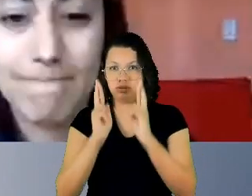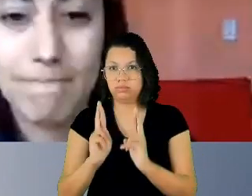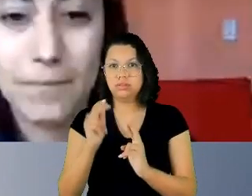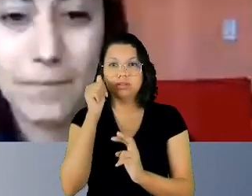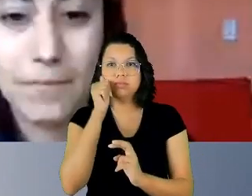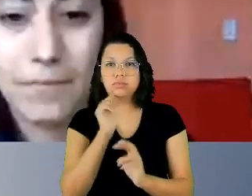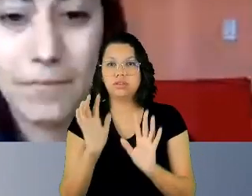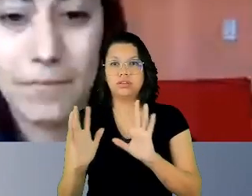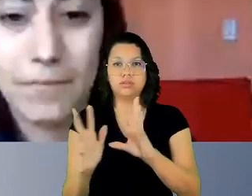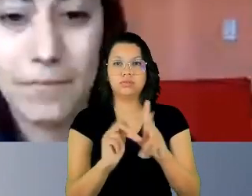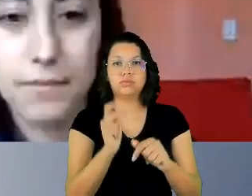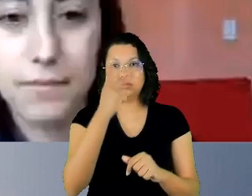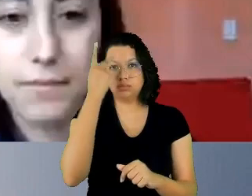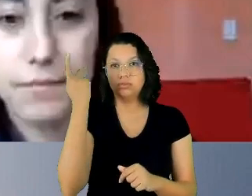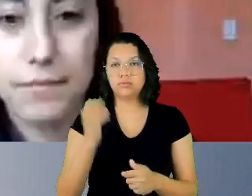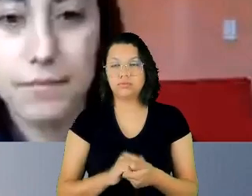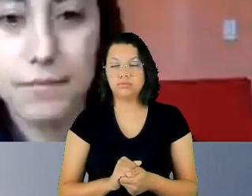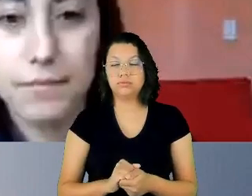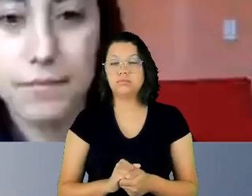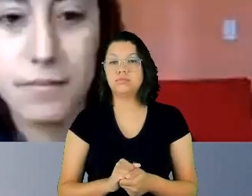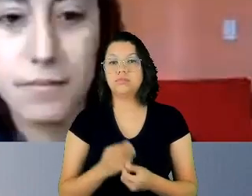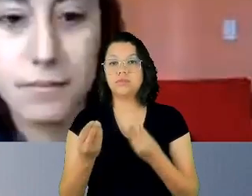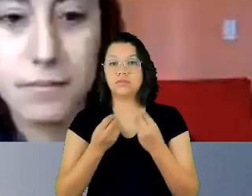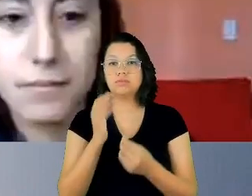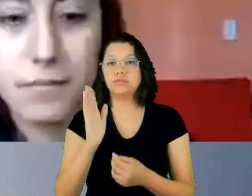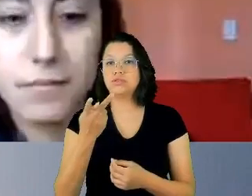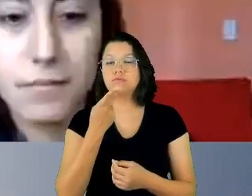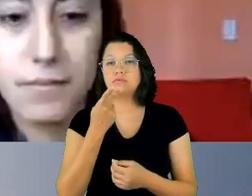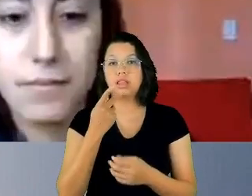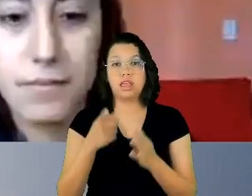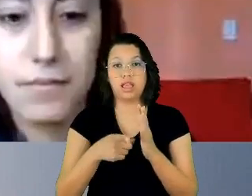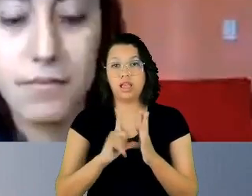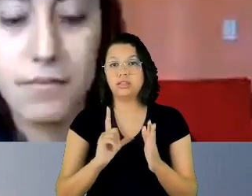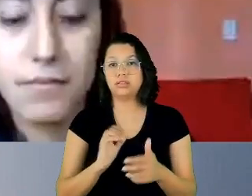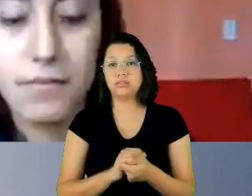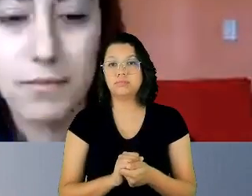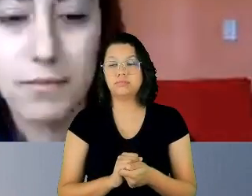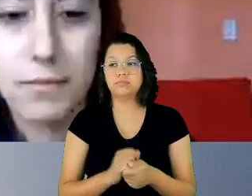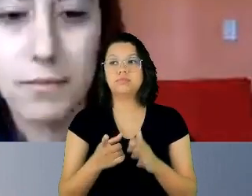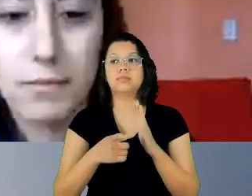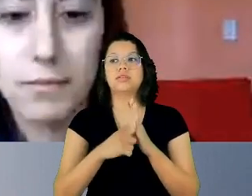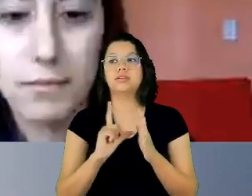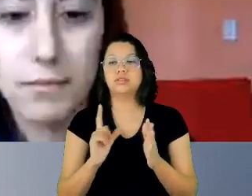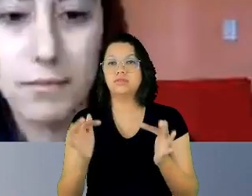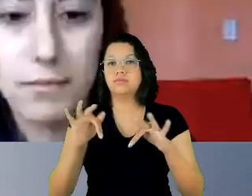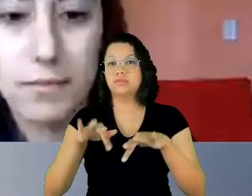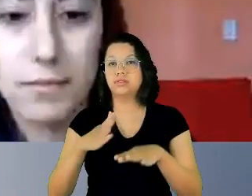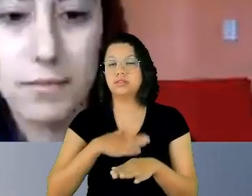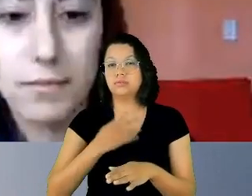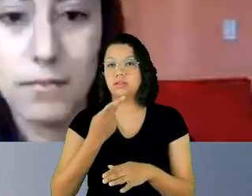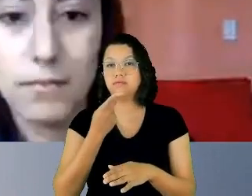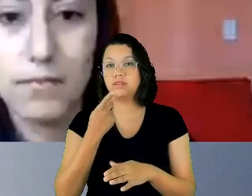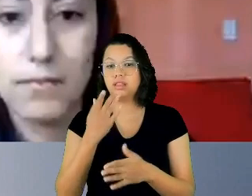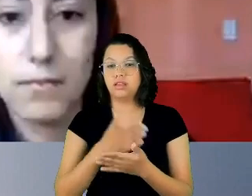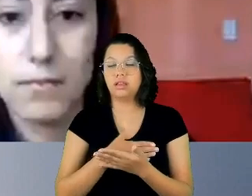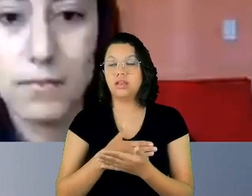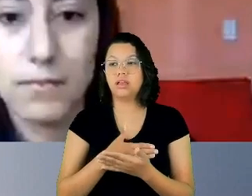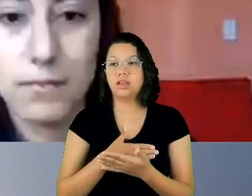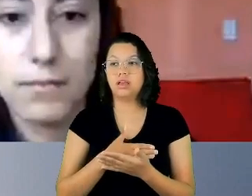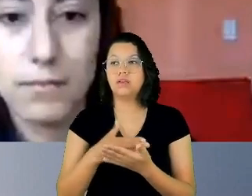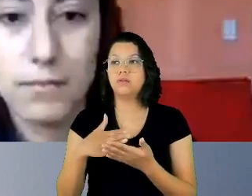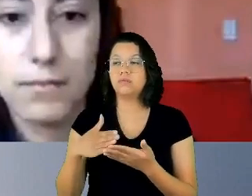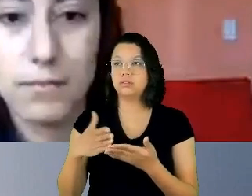destaquei anteriormente. Antes de encerrar a minha fala e passar a palavra à nossa diretora da EMAG, à